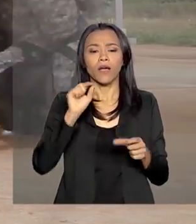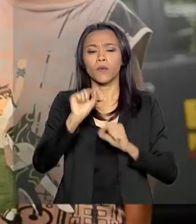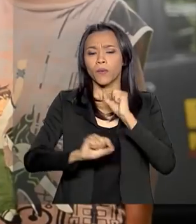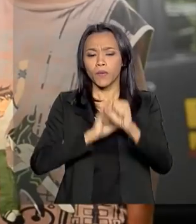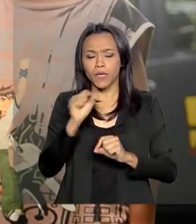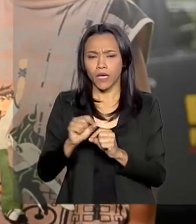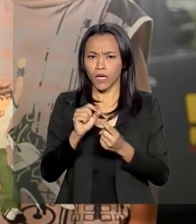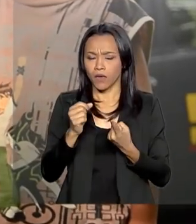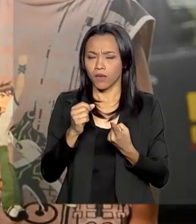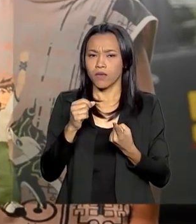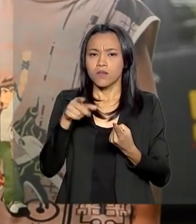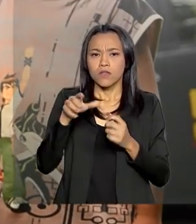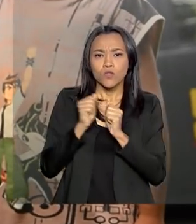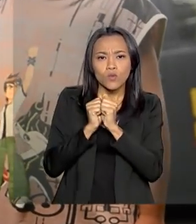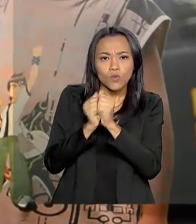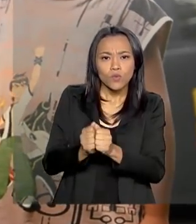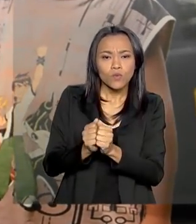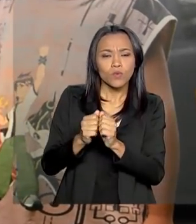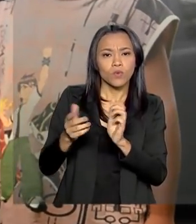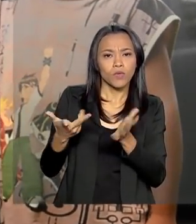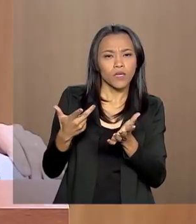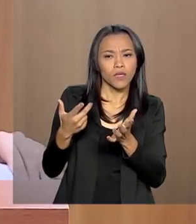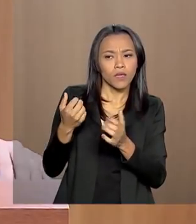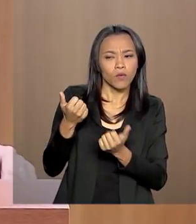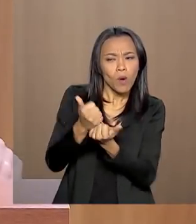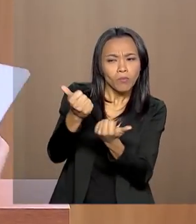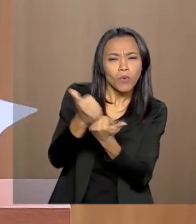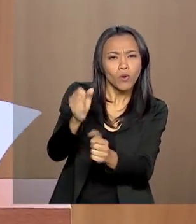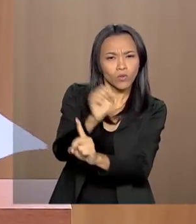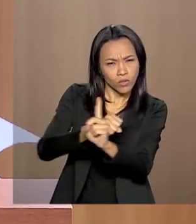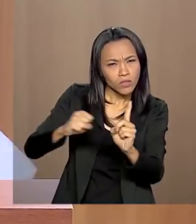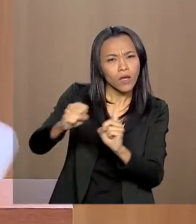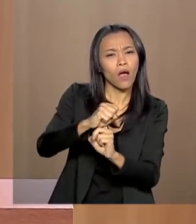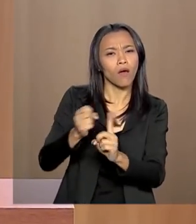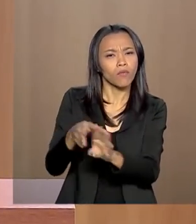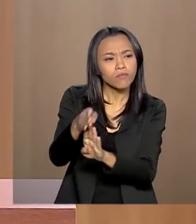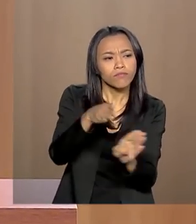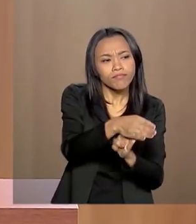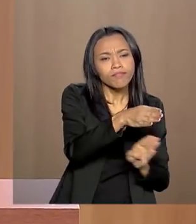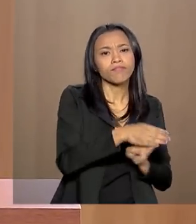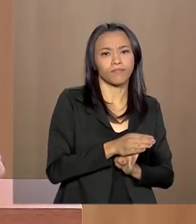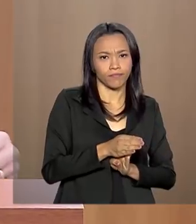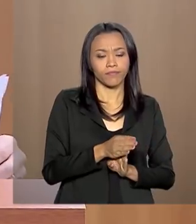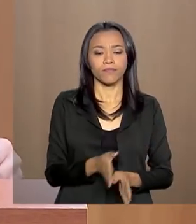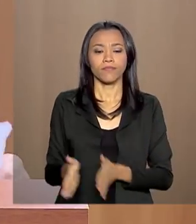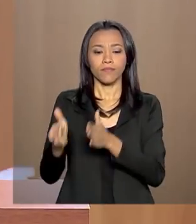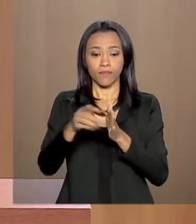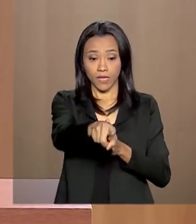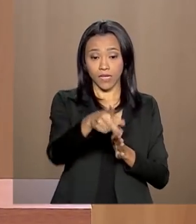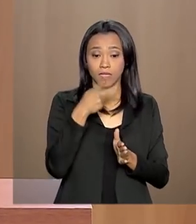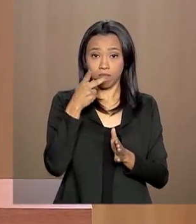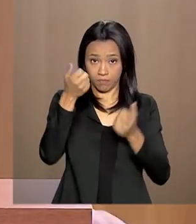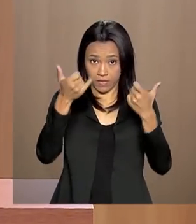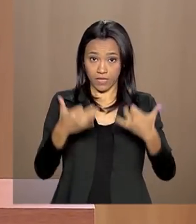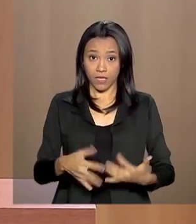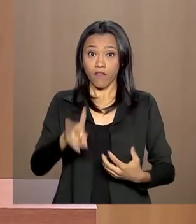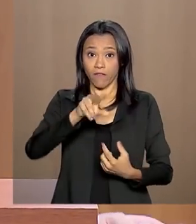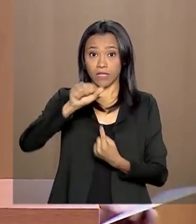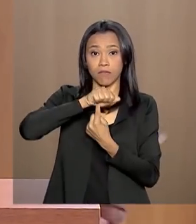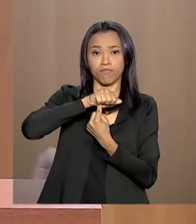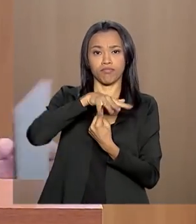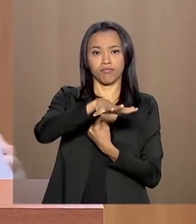repressão junto com medidas de caráter social. Se o projeto Piloto for bem sucedido, isso vai ser expandido para outros